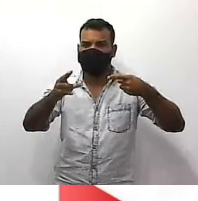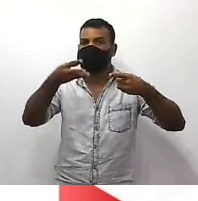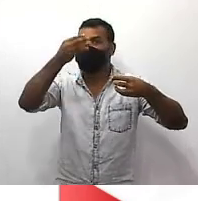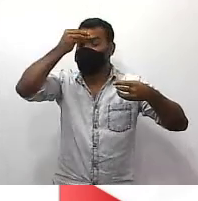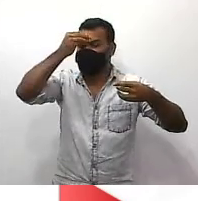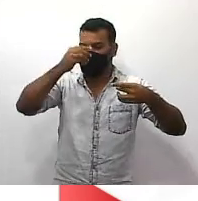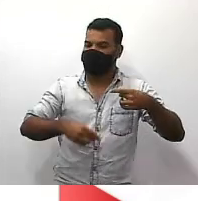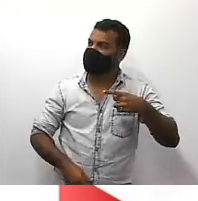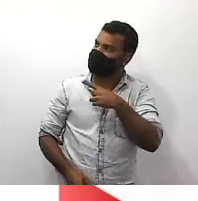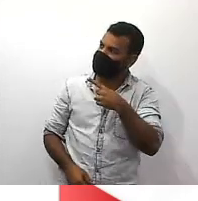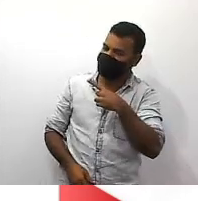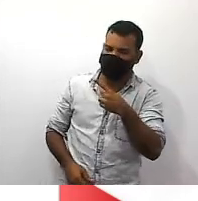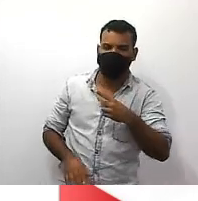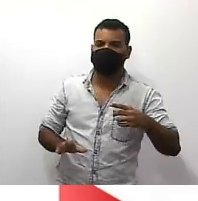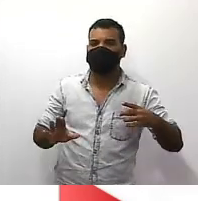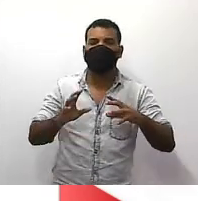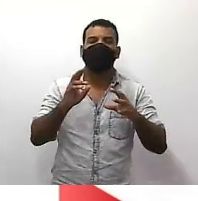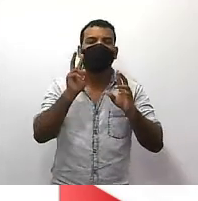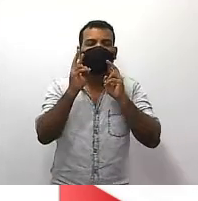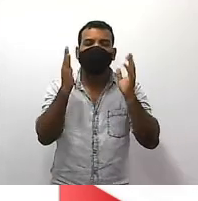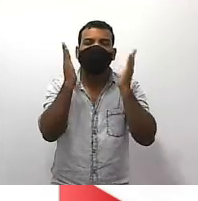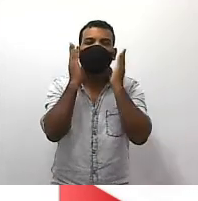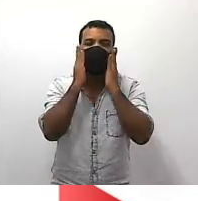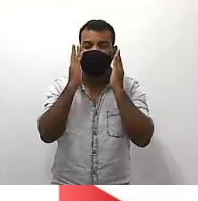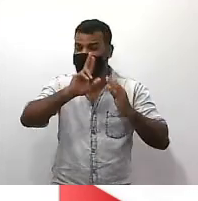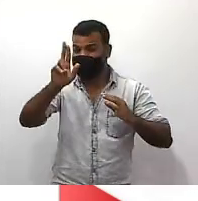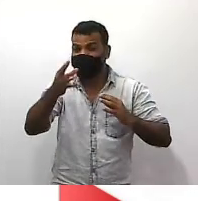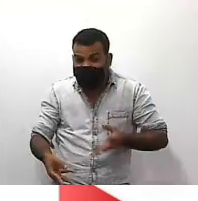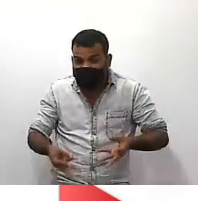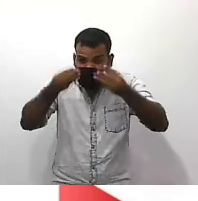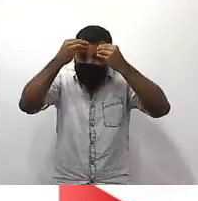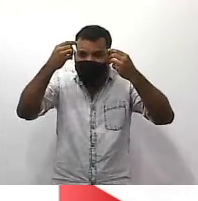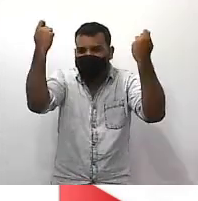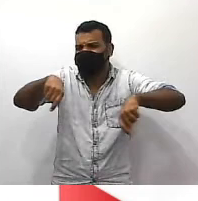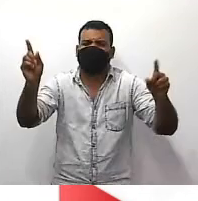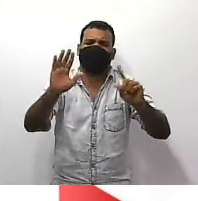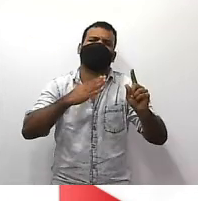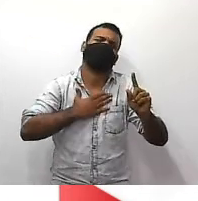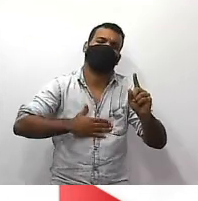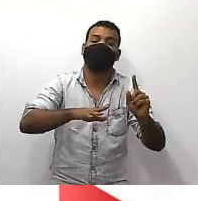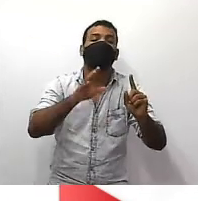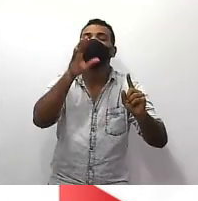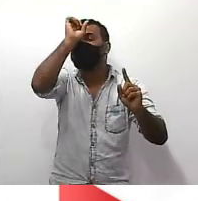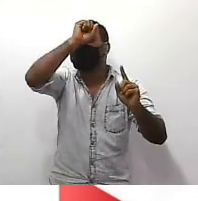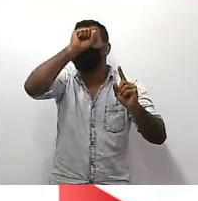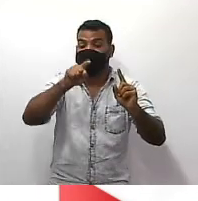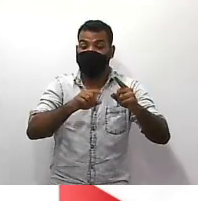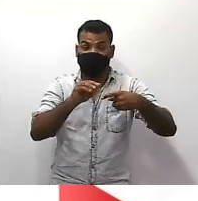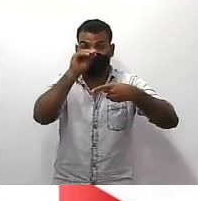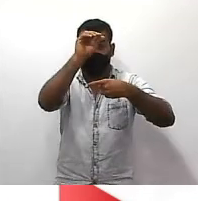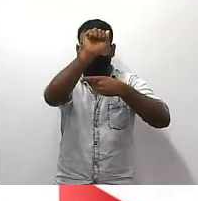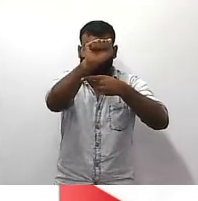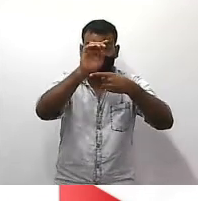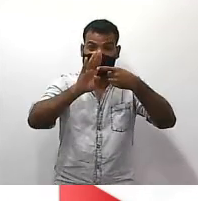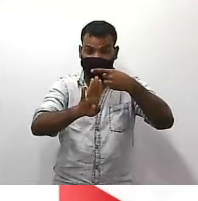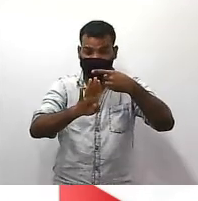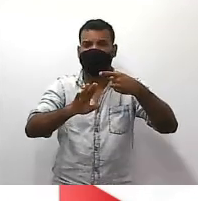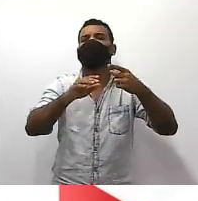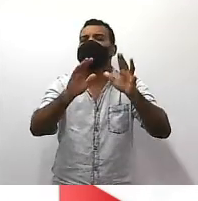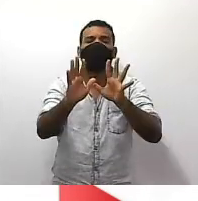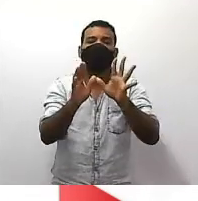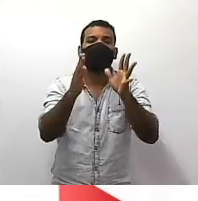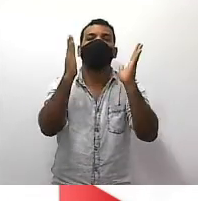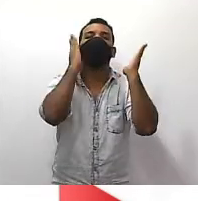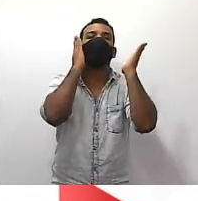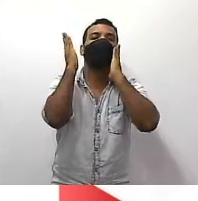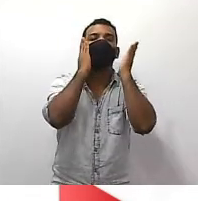esses números não você precisa entender que essa representação aí ela tem várias nomenclaturas